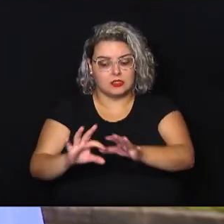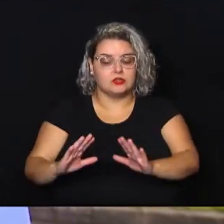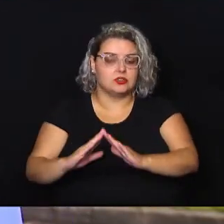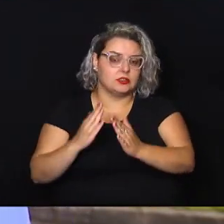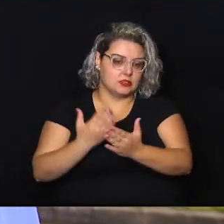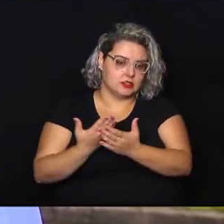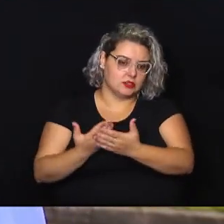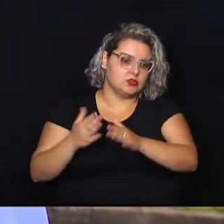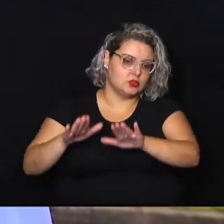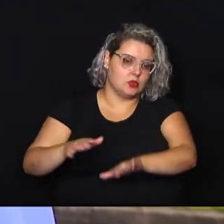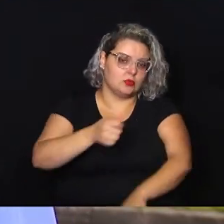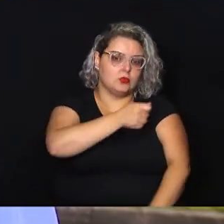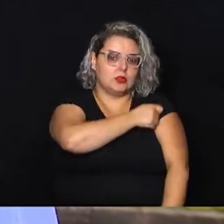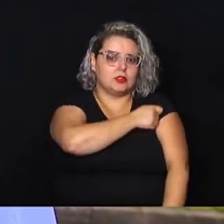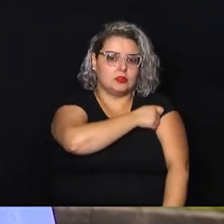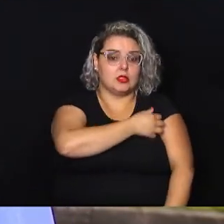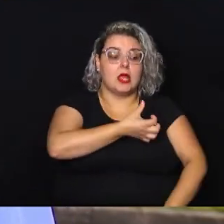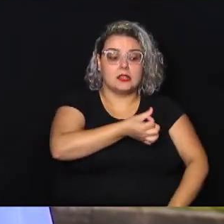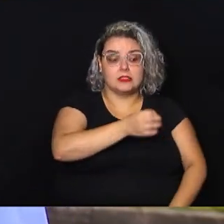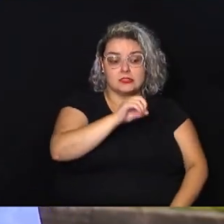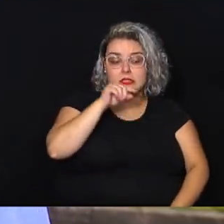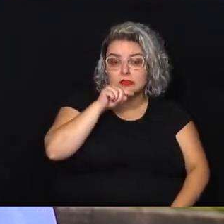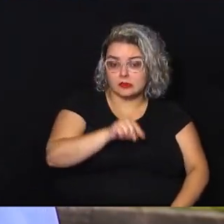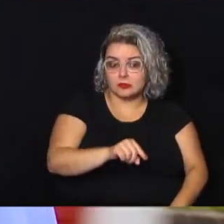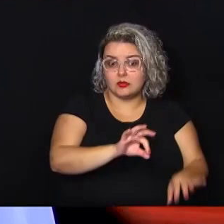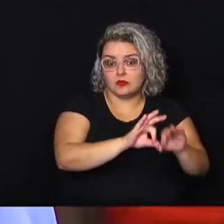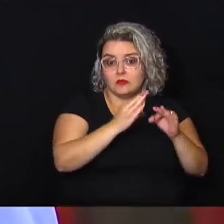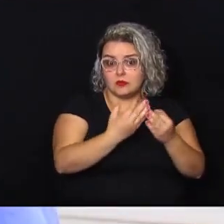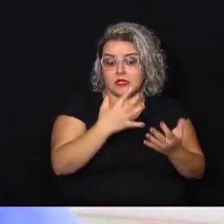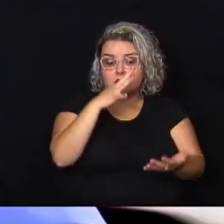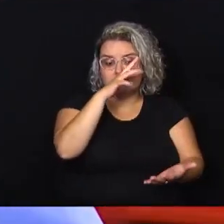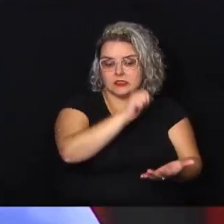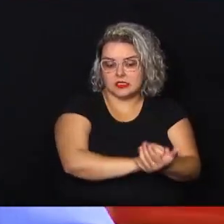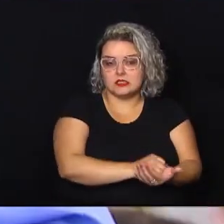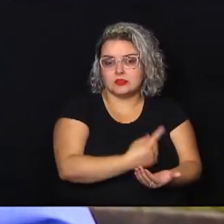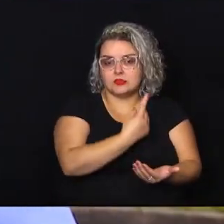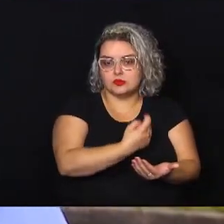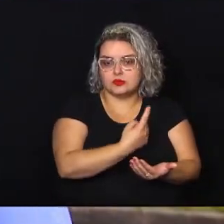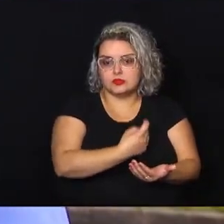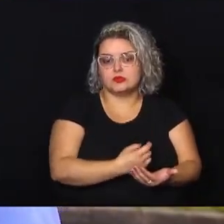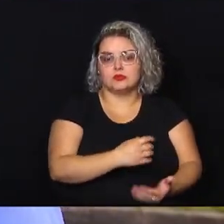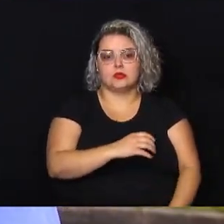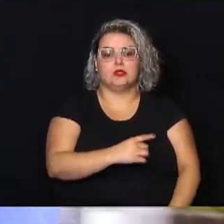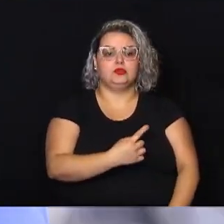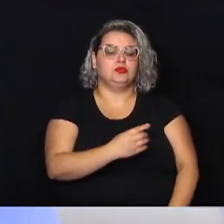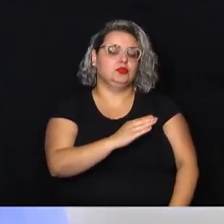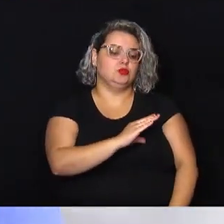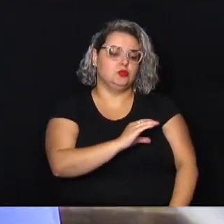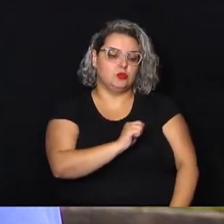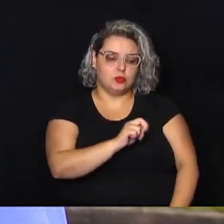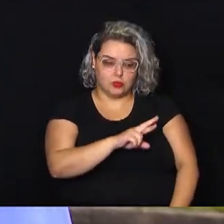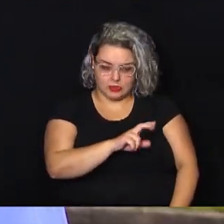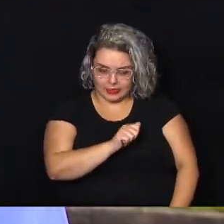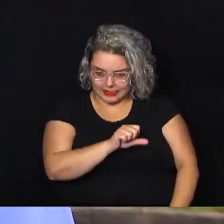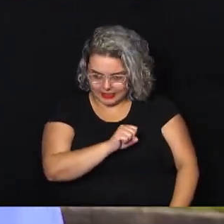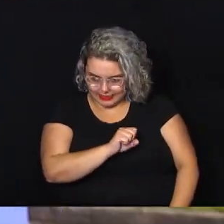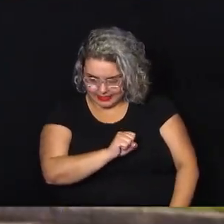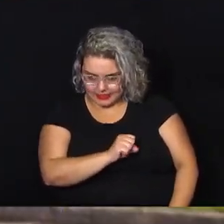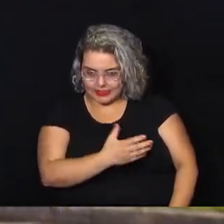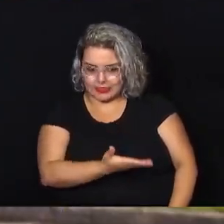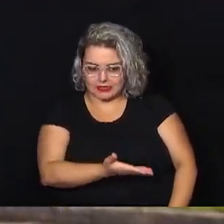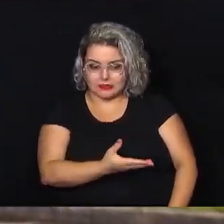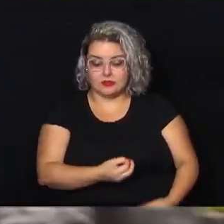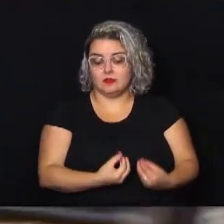60 mil famílias cadastradas no Cade Único. Através de um CRAS, eles vão e expõem a sua necessidade social.